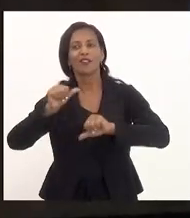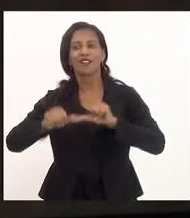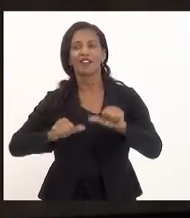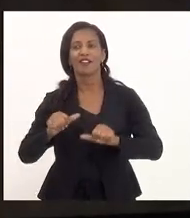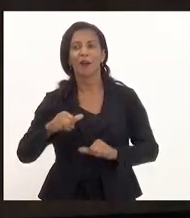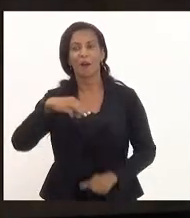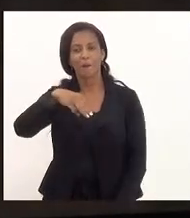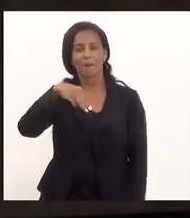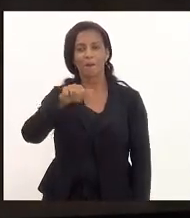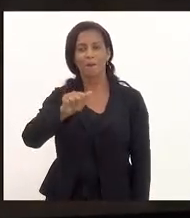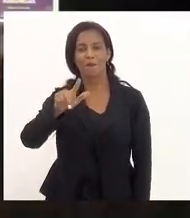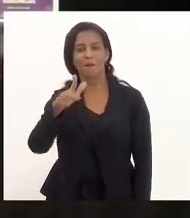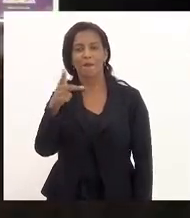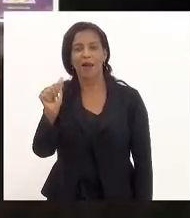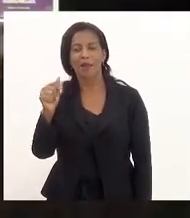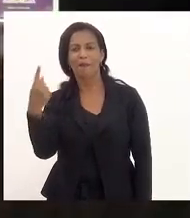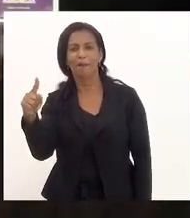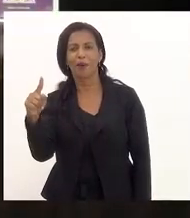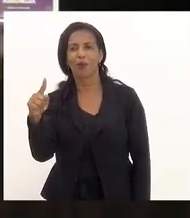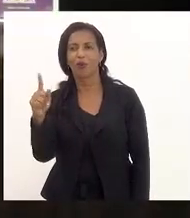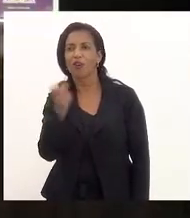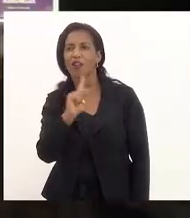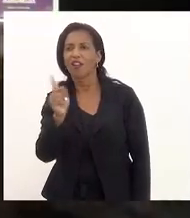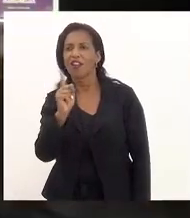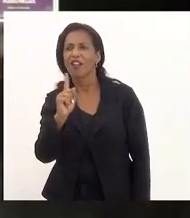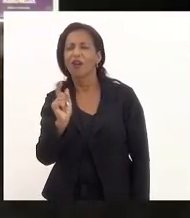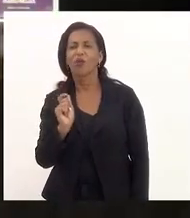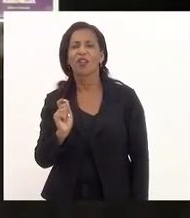É Malhapão. Não, era Malhapão. Agora Jardim?